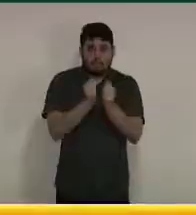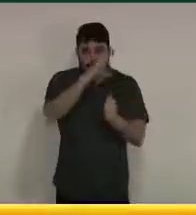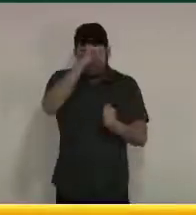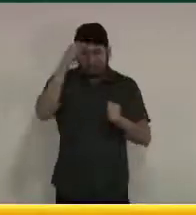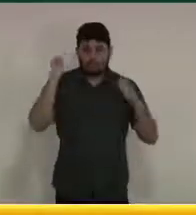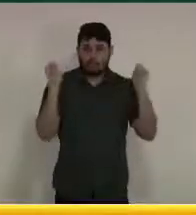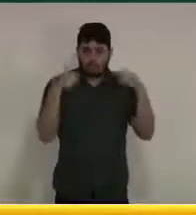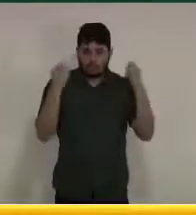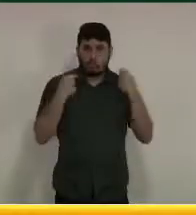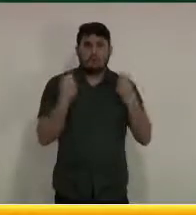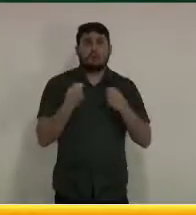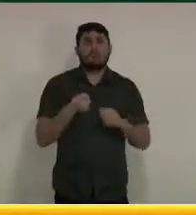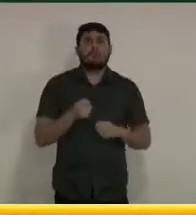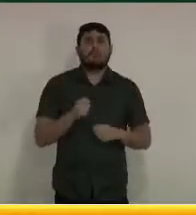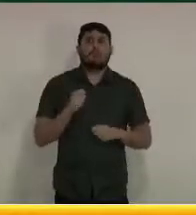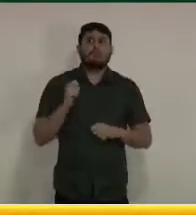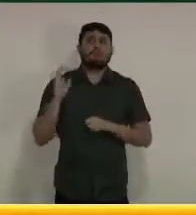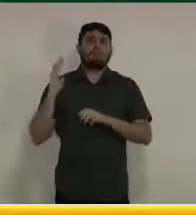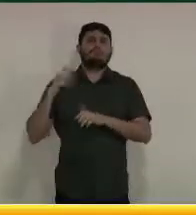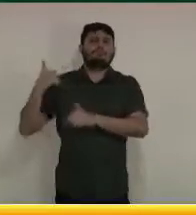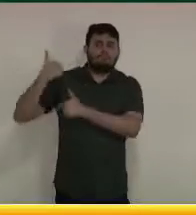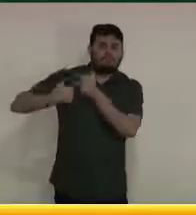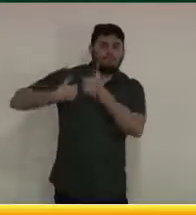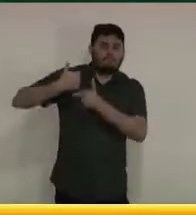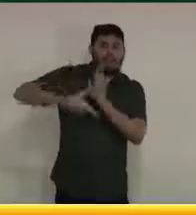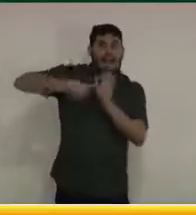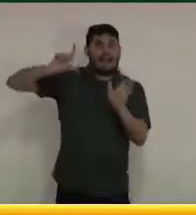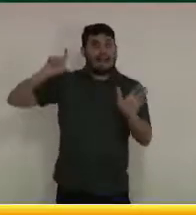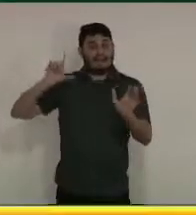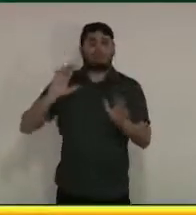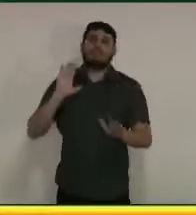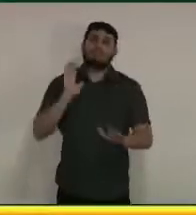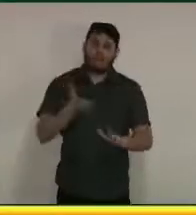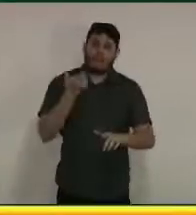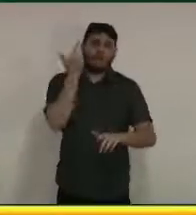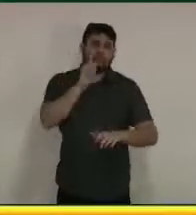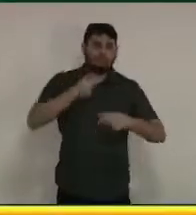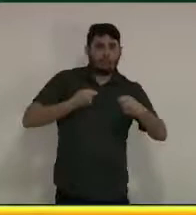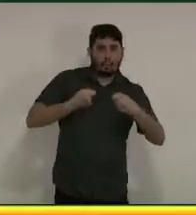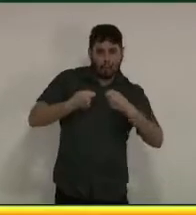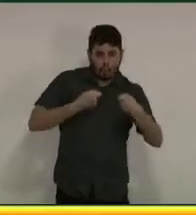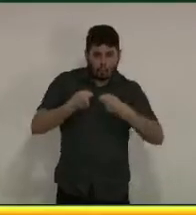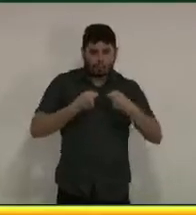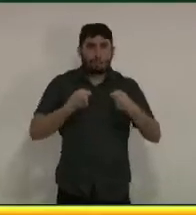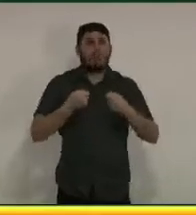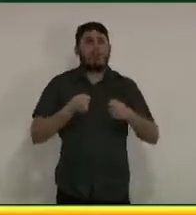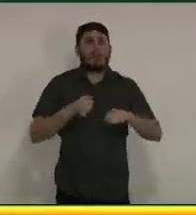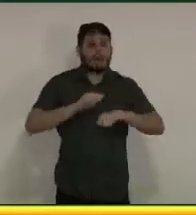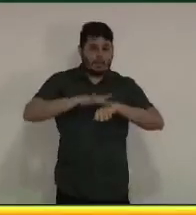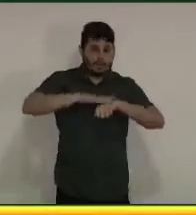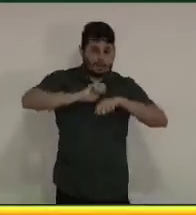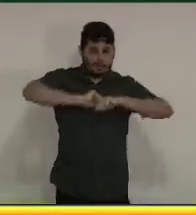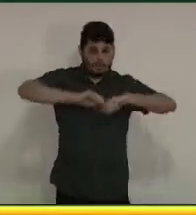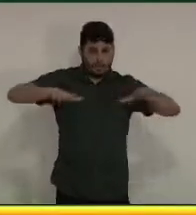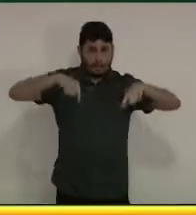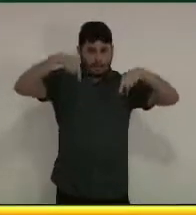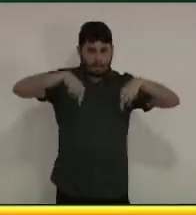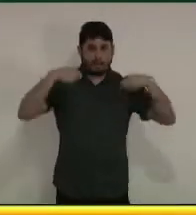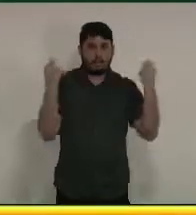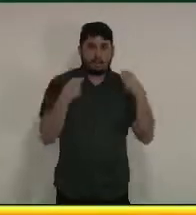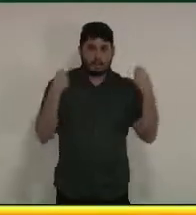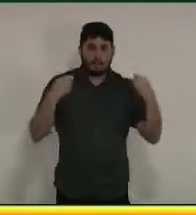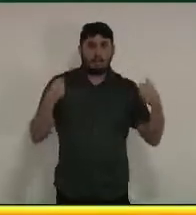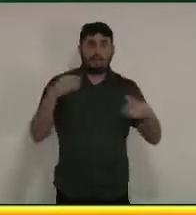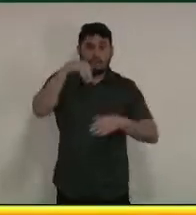conter a disseminação do vírus e, consequentemente, de novos casos da doença no nosso território. e conseguimos garantir